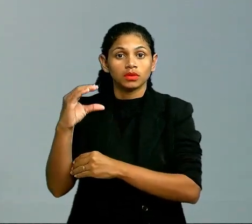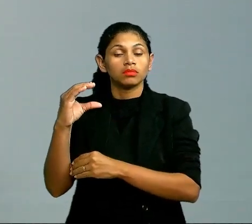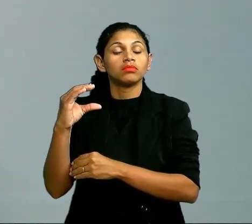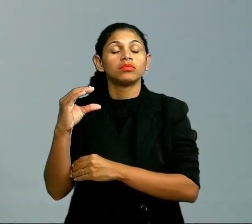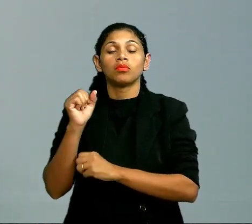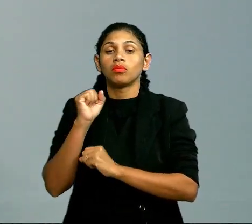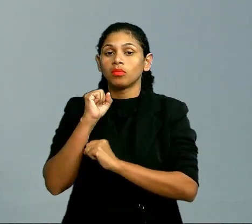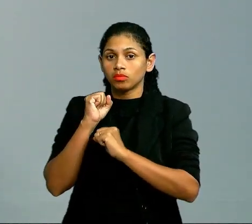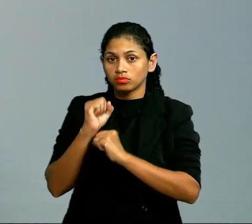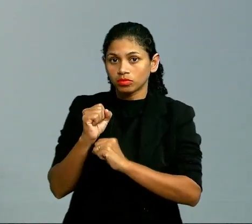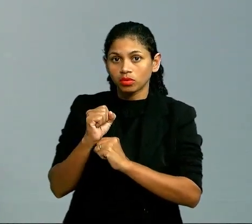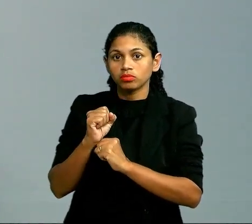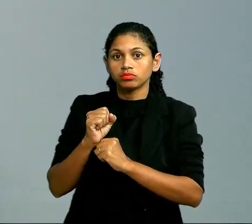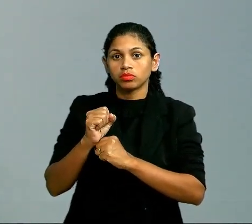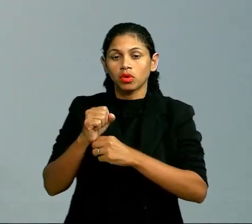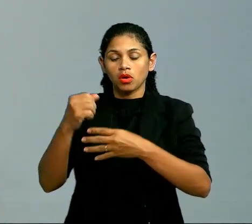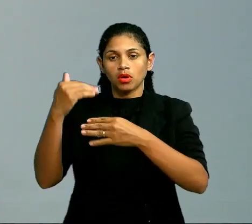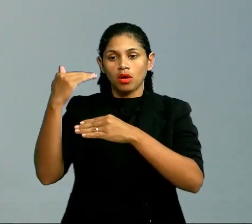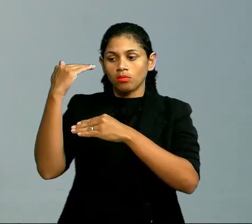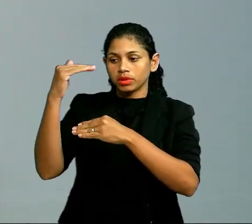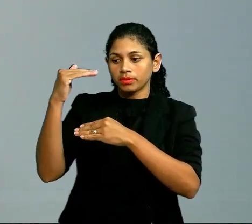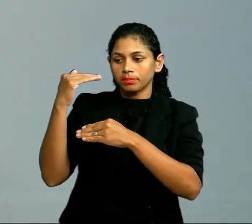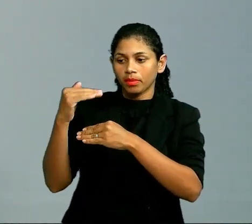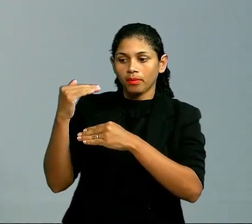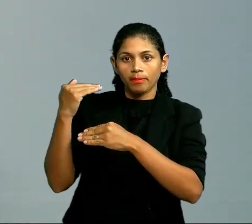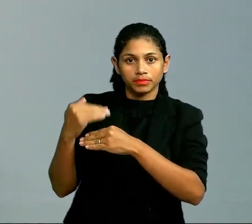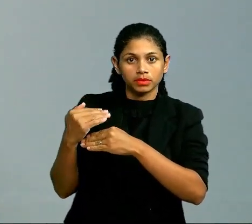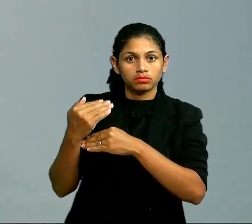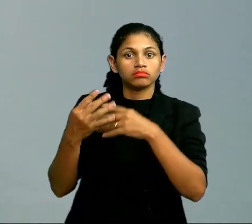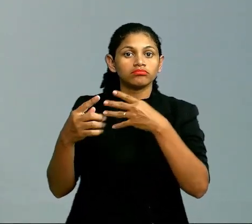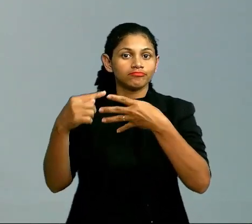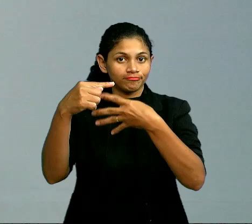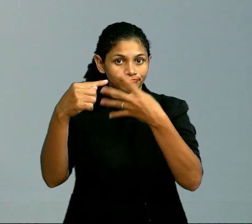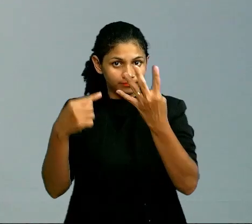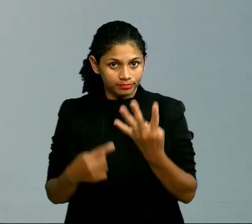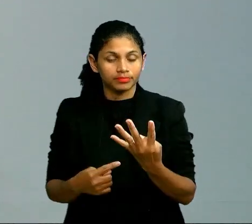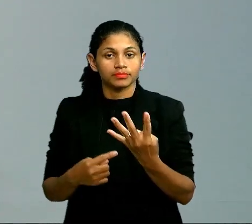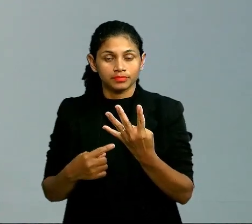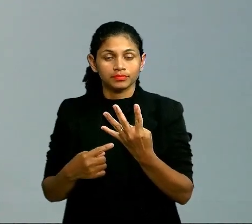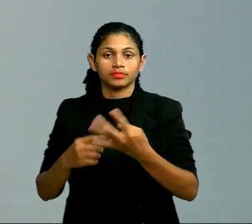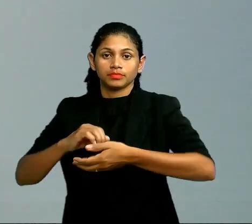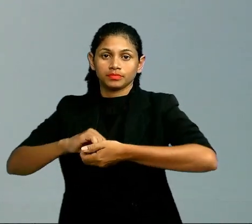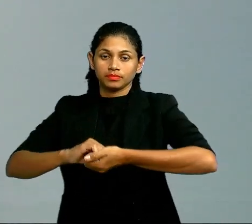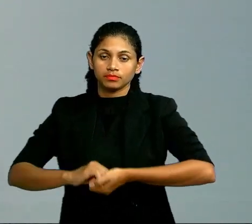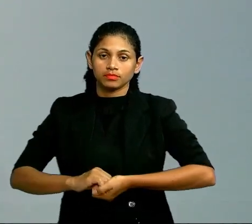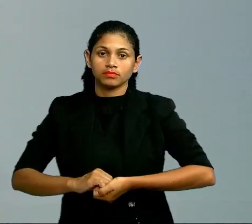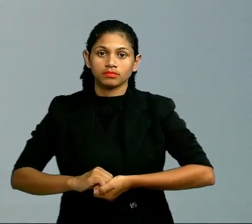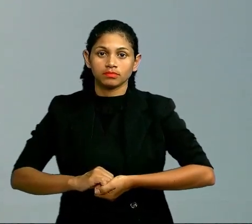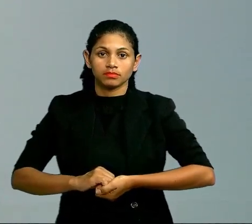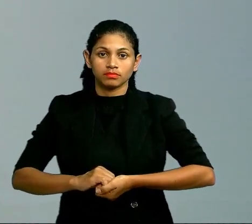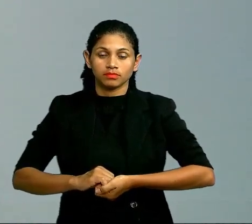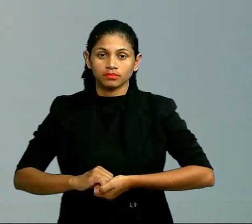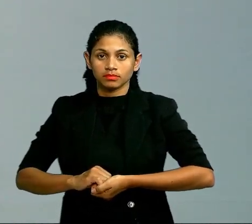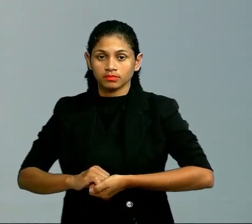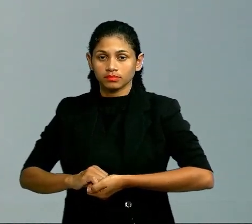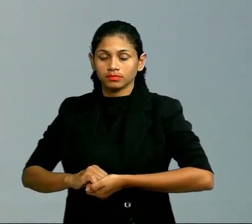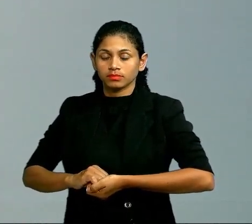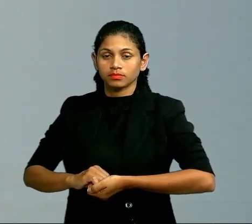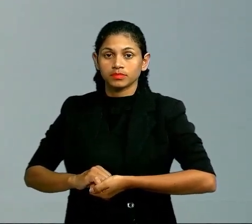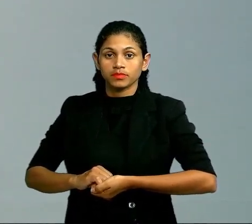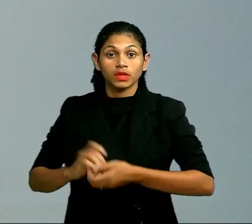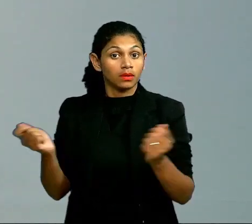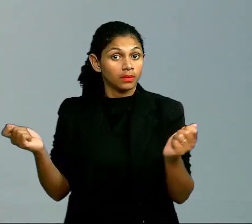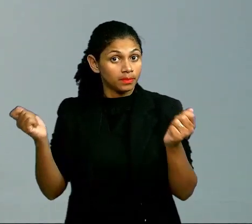maneiras. Ele pode ser um carbono primário, um carbono secundário, um carbono terciário ou um carbono quaternário, e isso